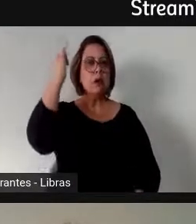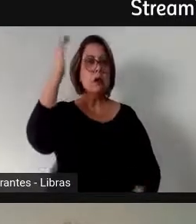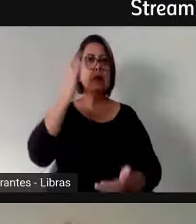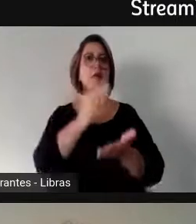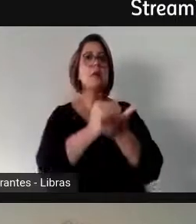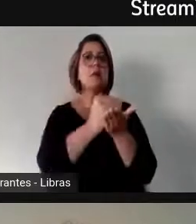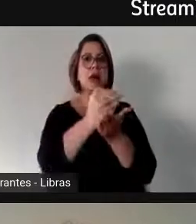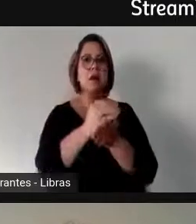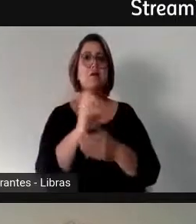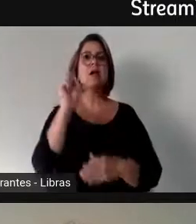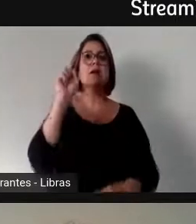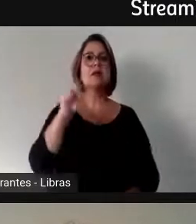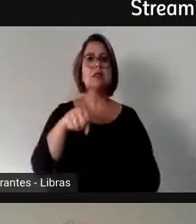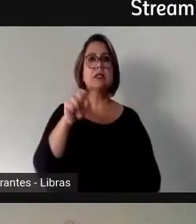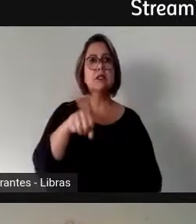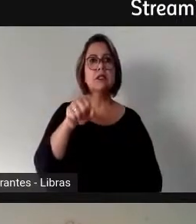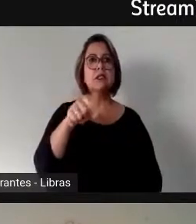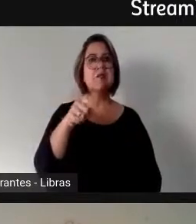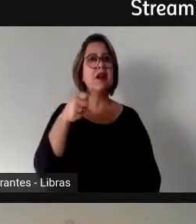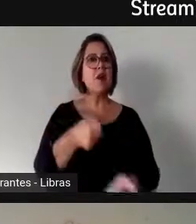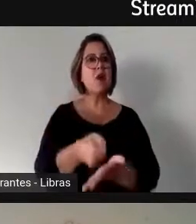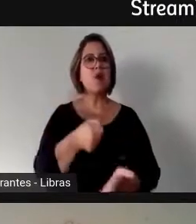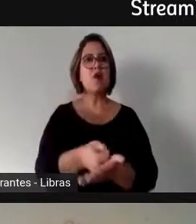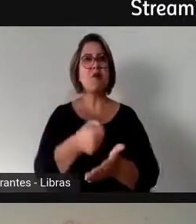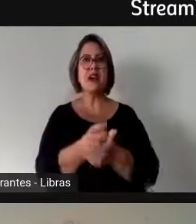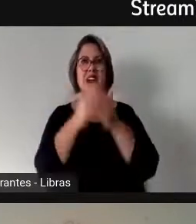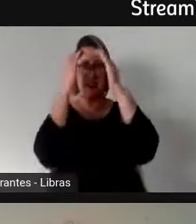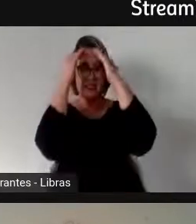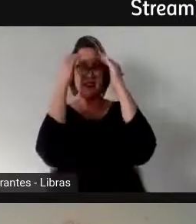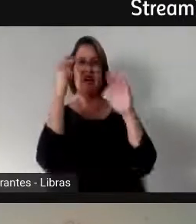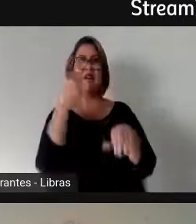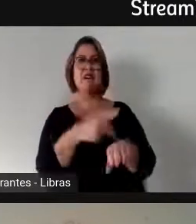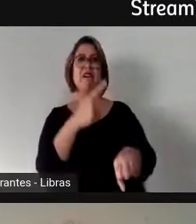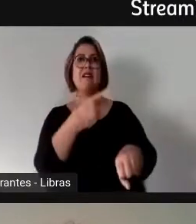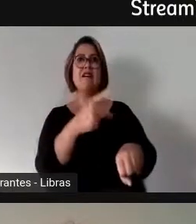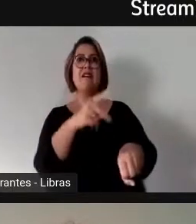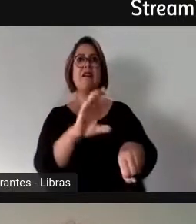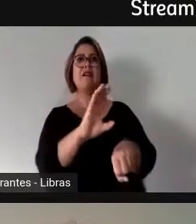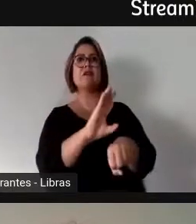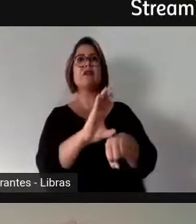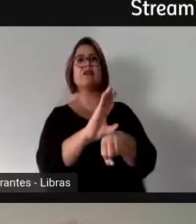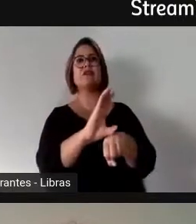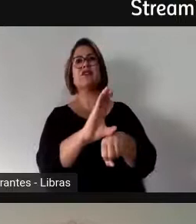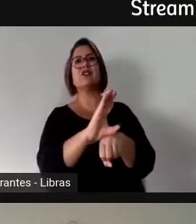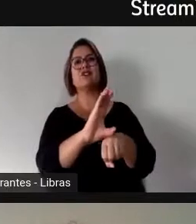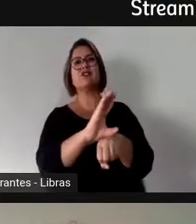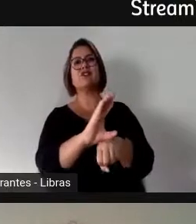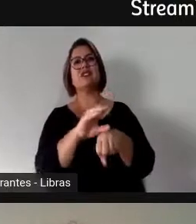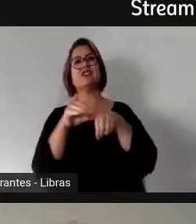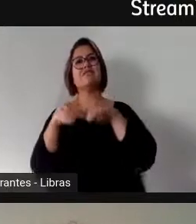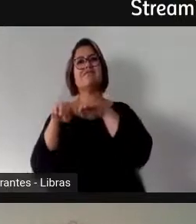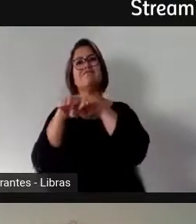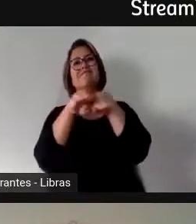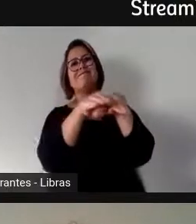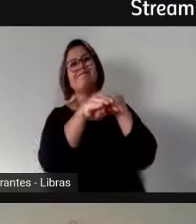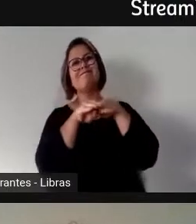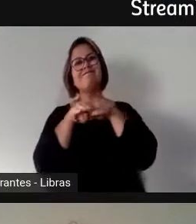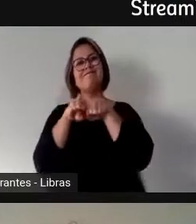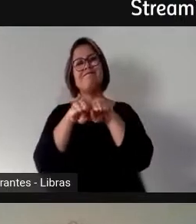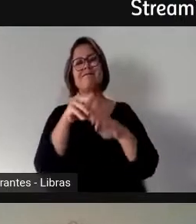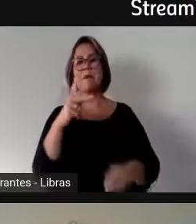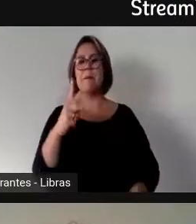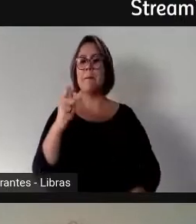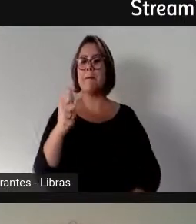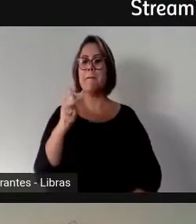fazer valer a Constituição brasileira é afirmar paridade como aquilo que eu extraio do